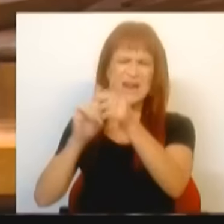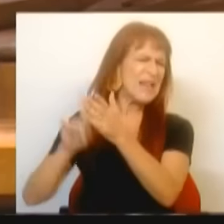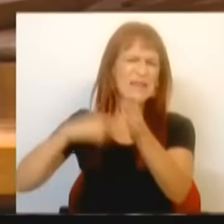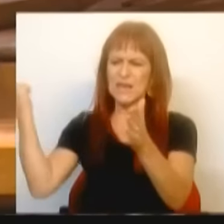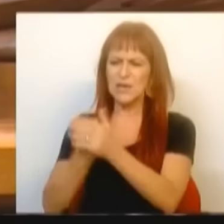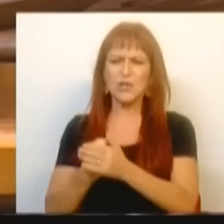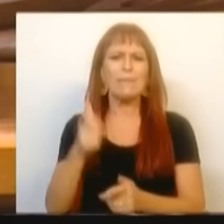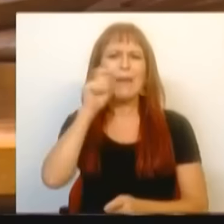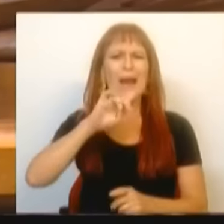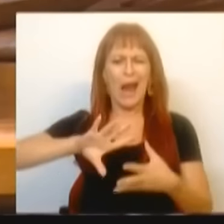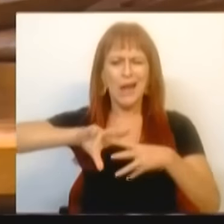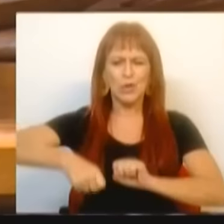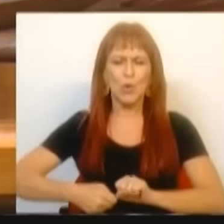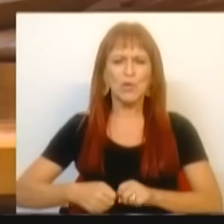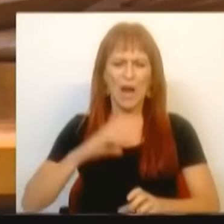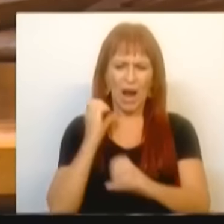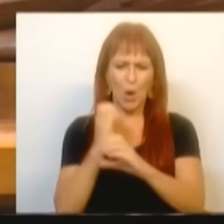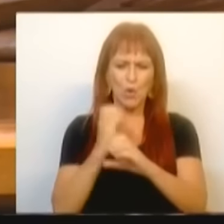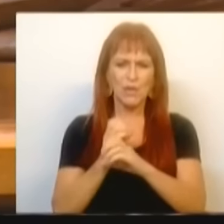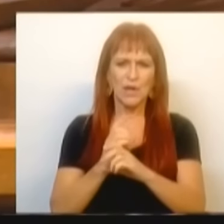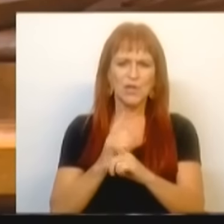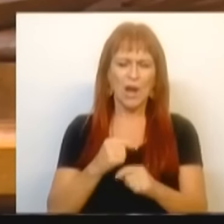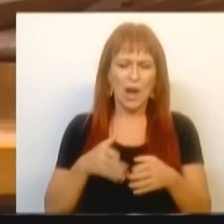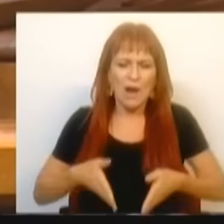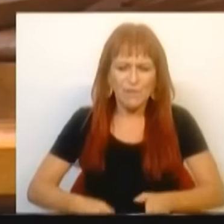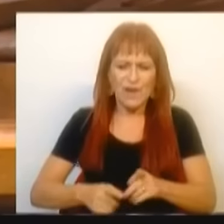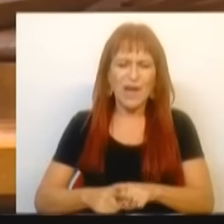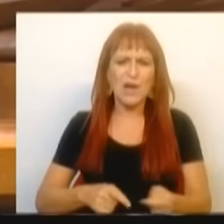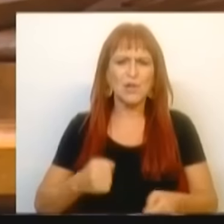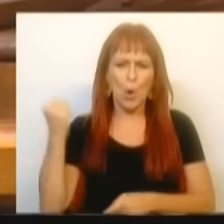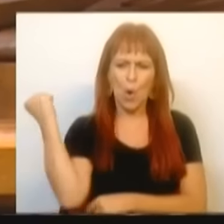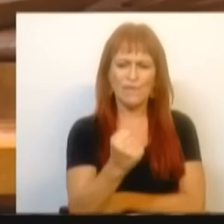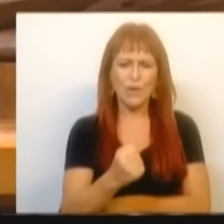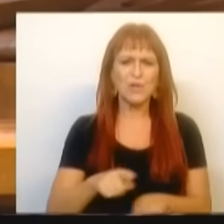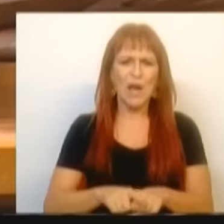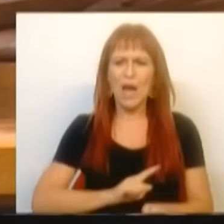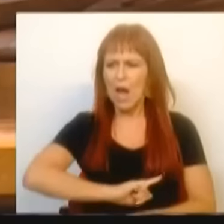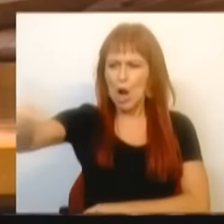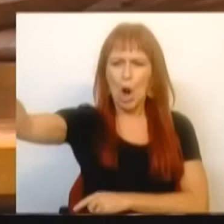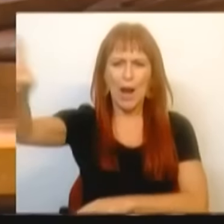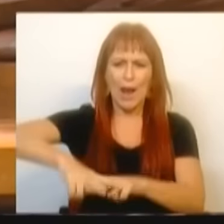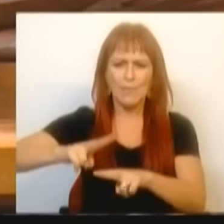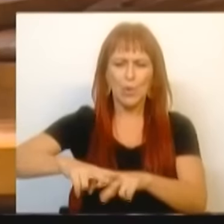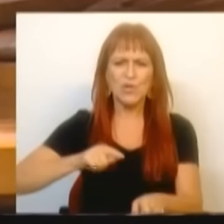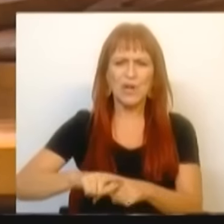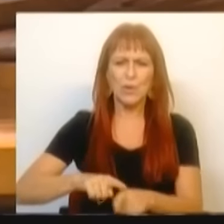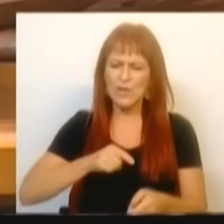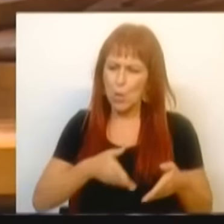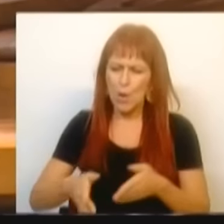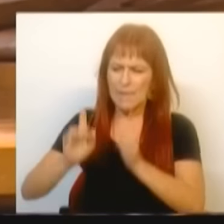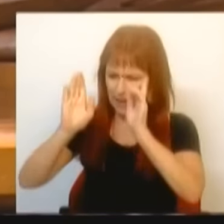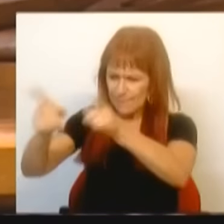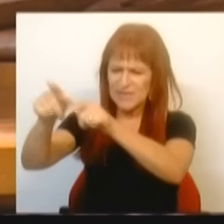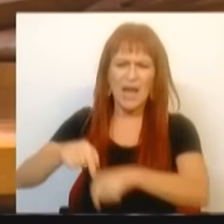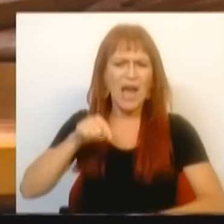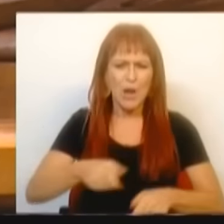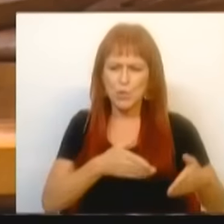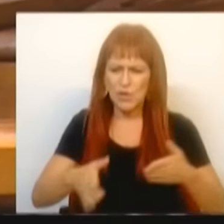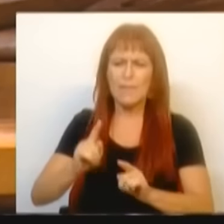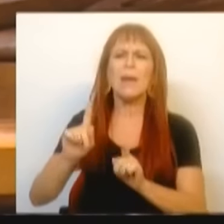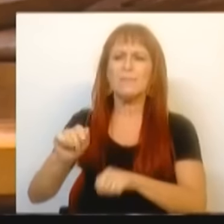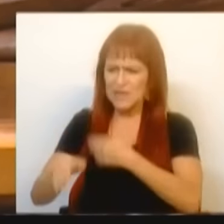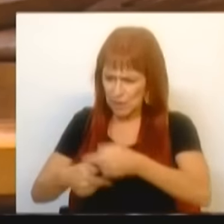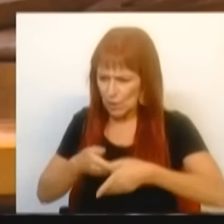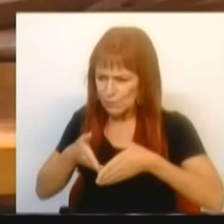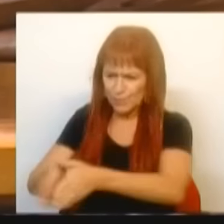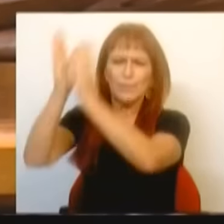E quem destrói autocarros, vias públicas ou esfaqueia, é levado para a prisão, é esse o caminho que tem que ser e é esse o caminho que deve percorrer